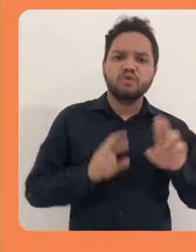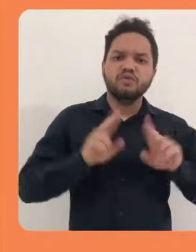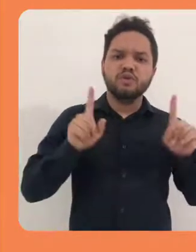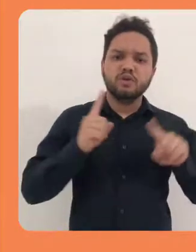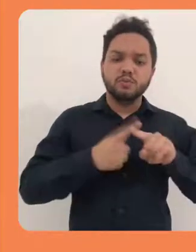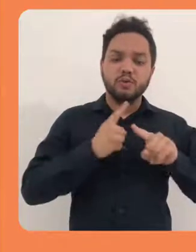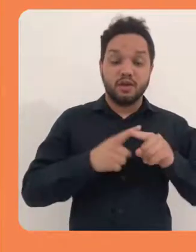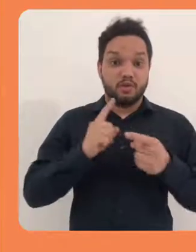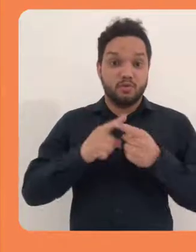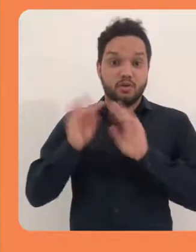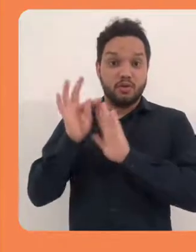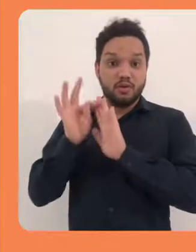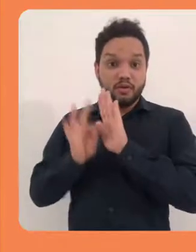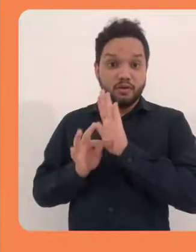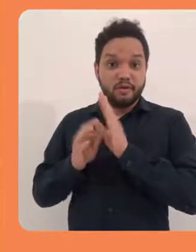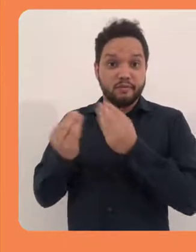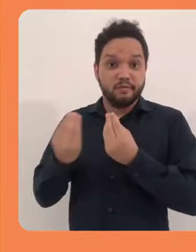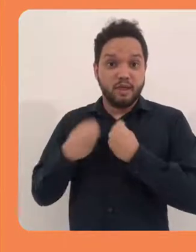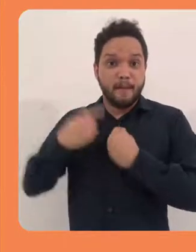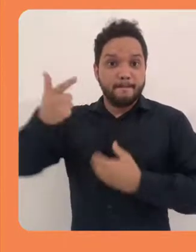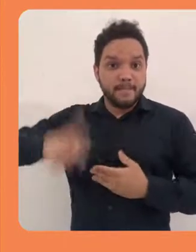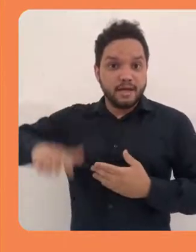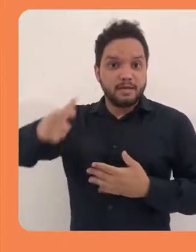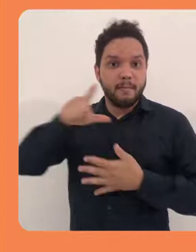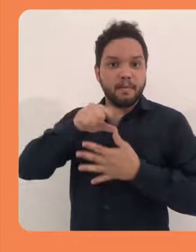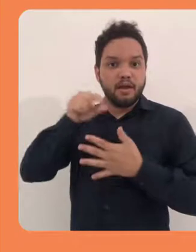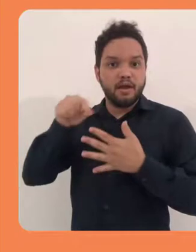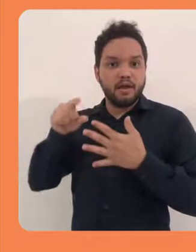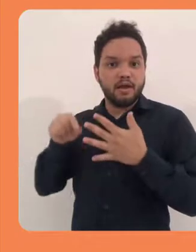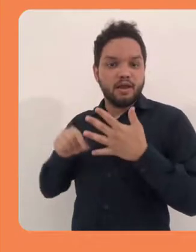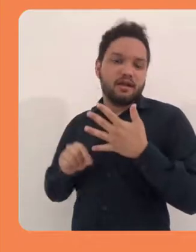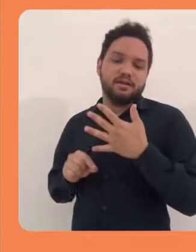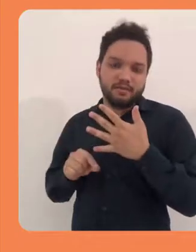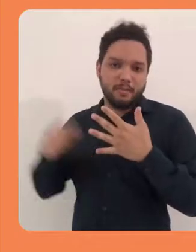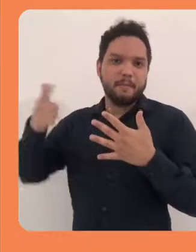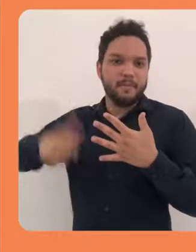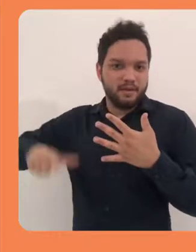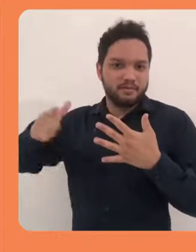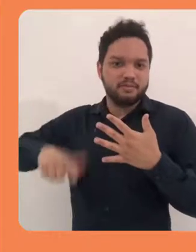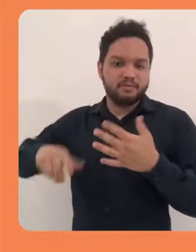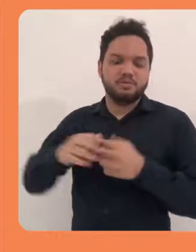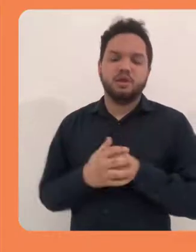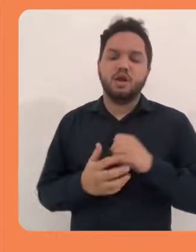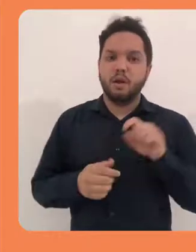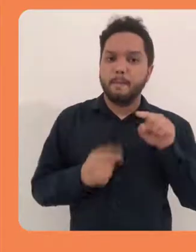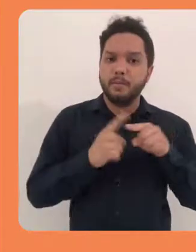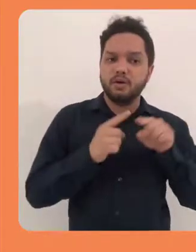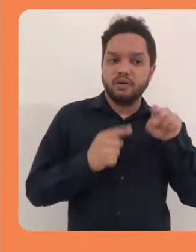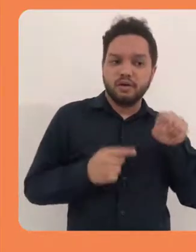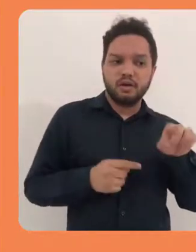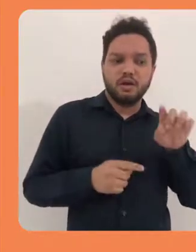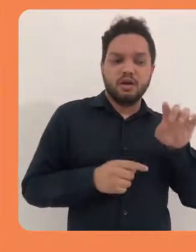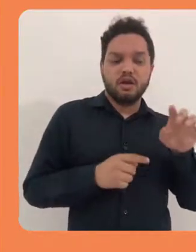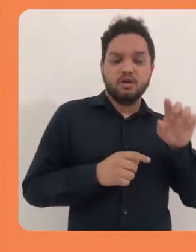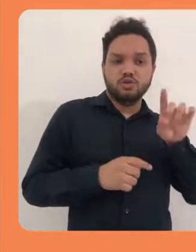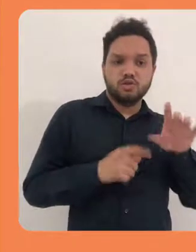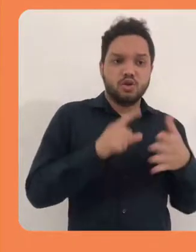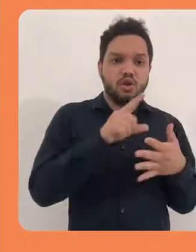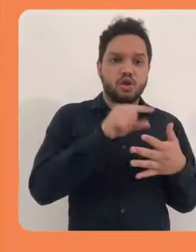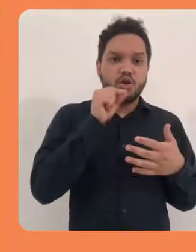rótulo? O texto me dá mais opções do que simplesmente